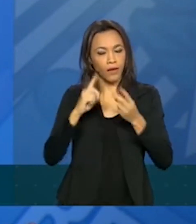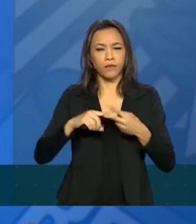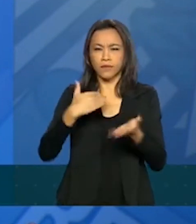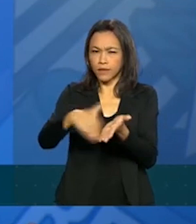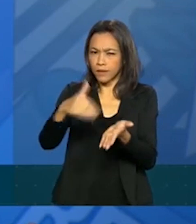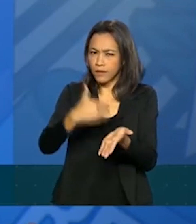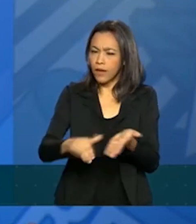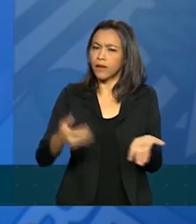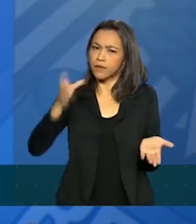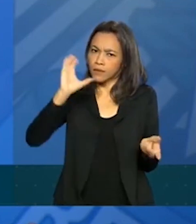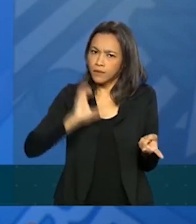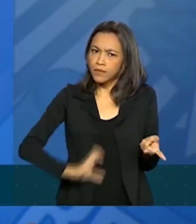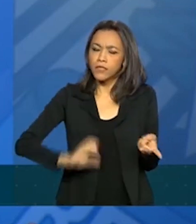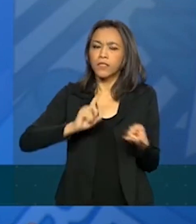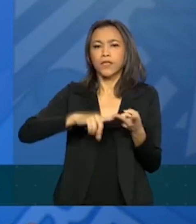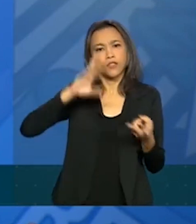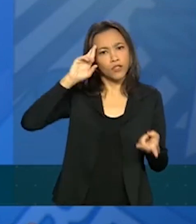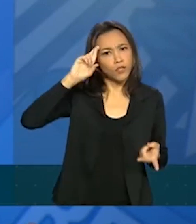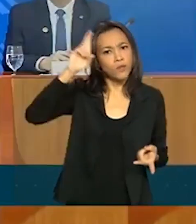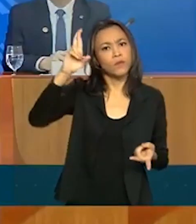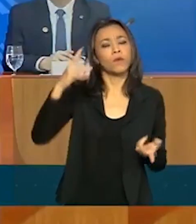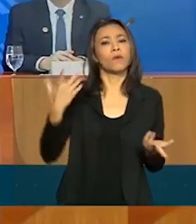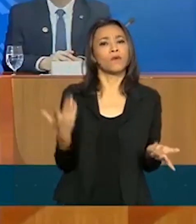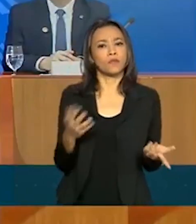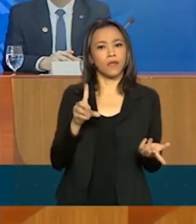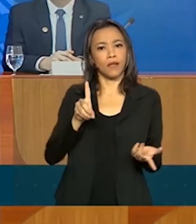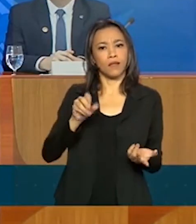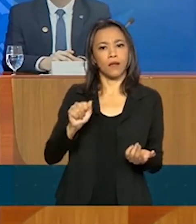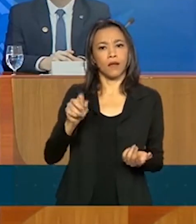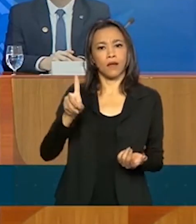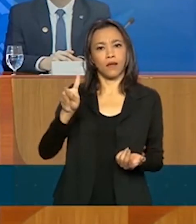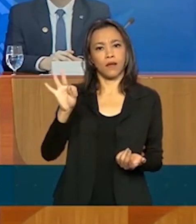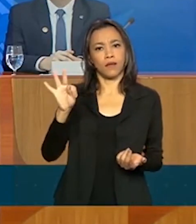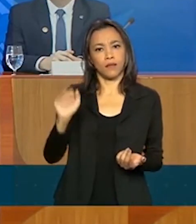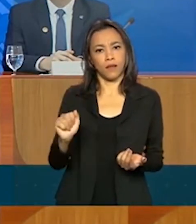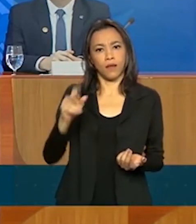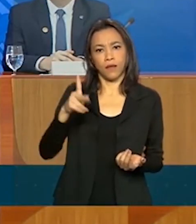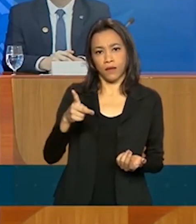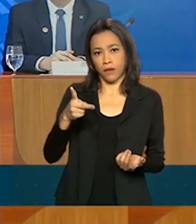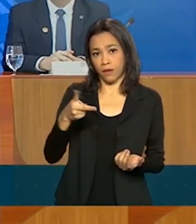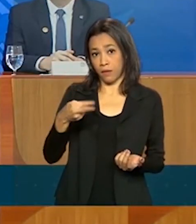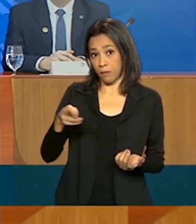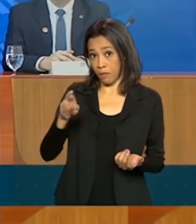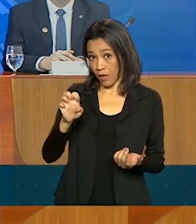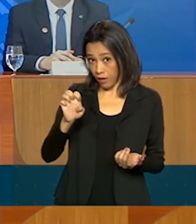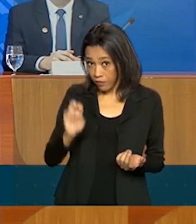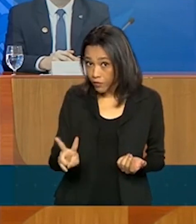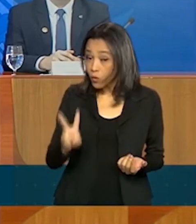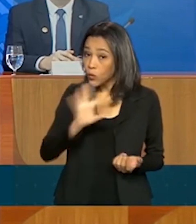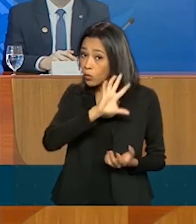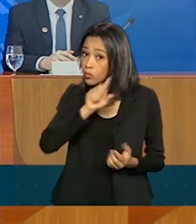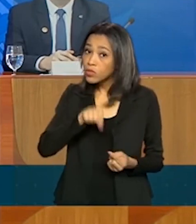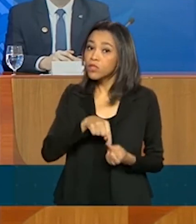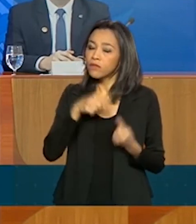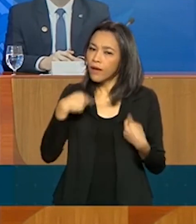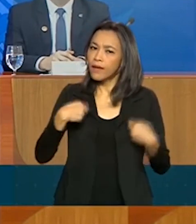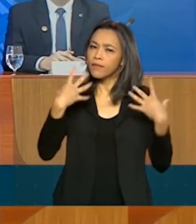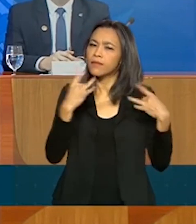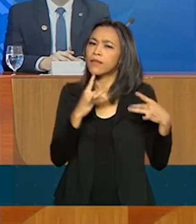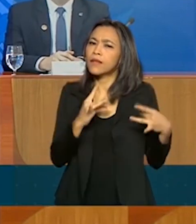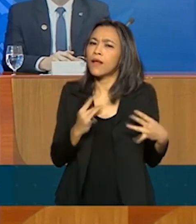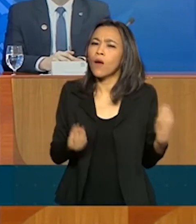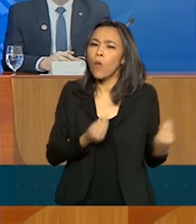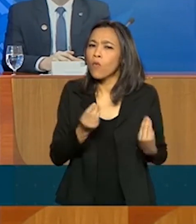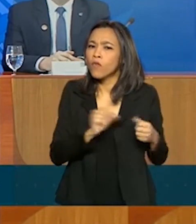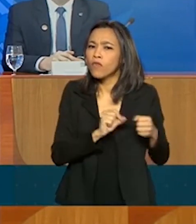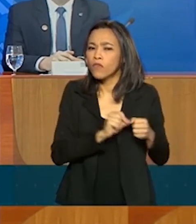diretores da Dataprev. Mas o objetivo é detalhar para vocês todos os passos. O